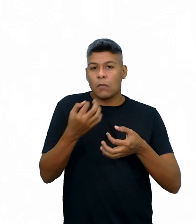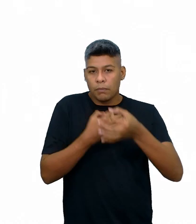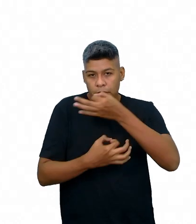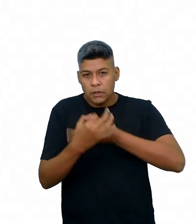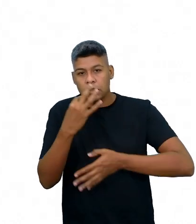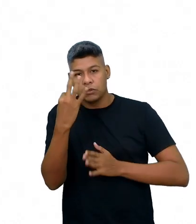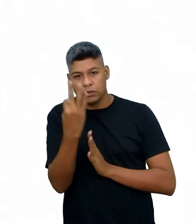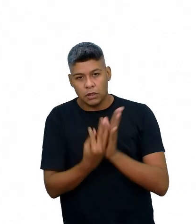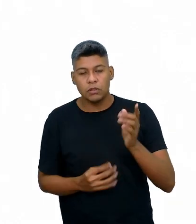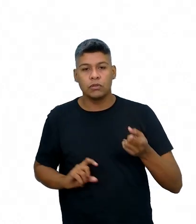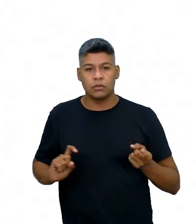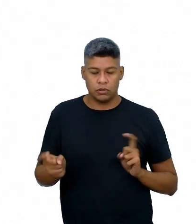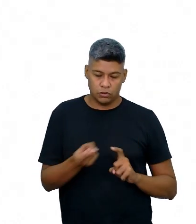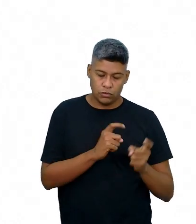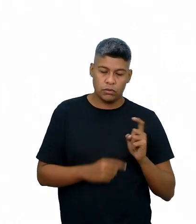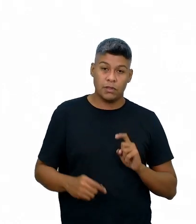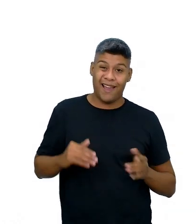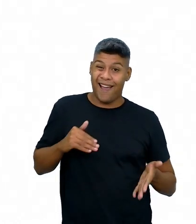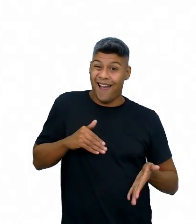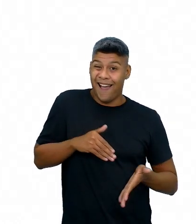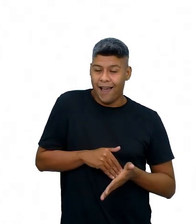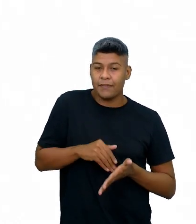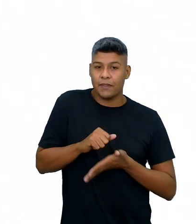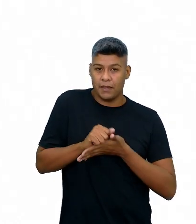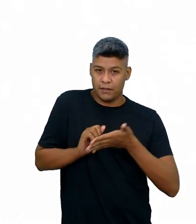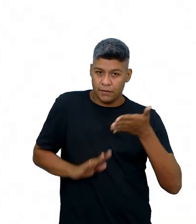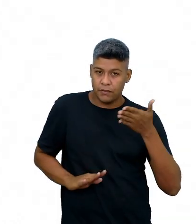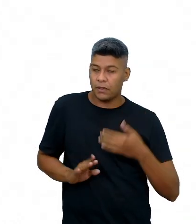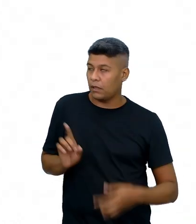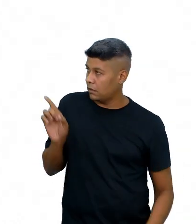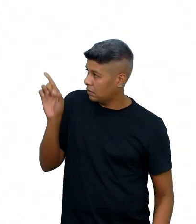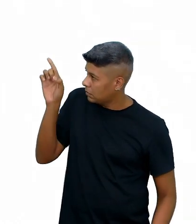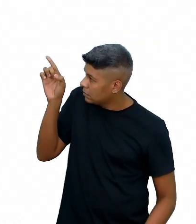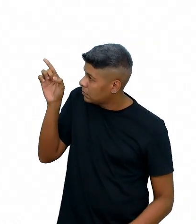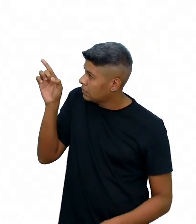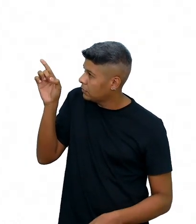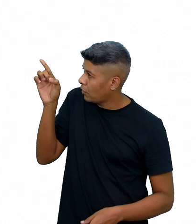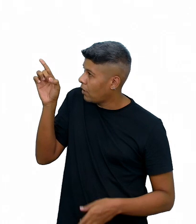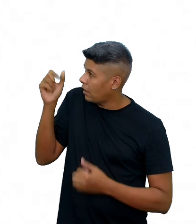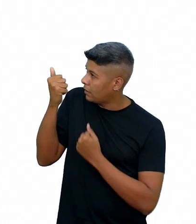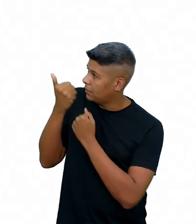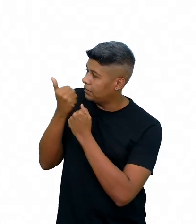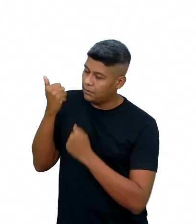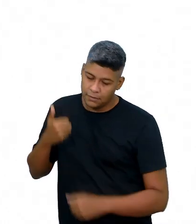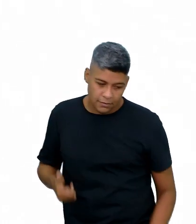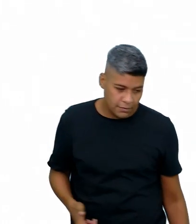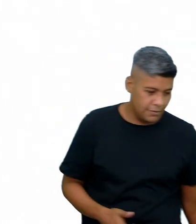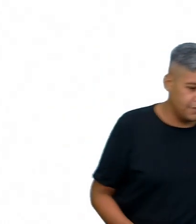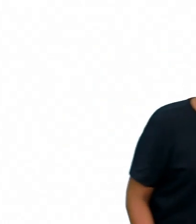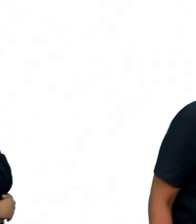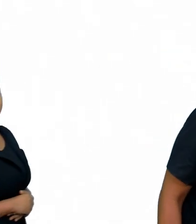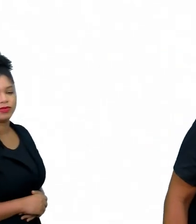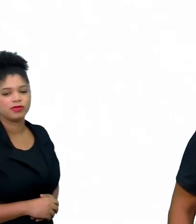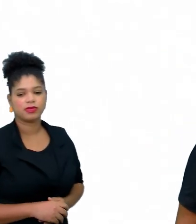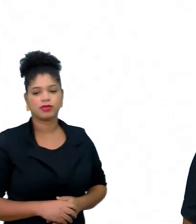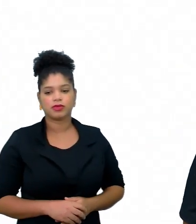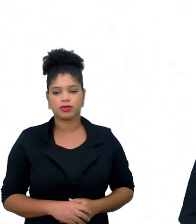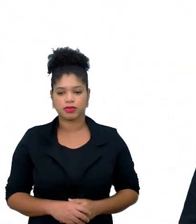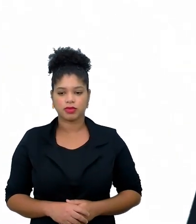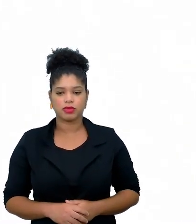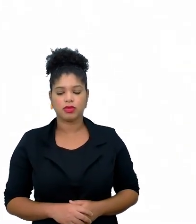textos discutidos até essa atividade. Então, os alunos, né? Para responder essa questão,